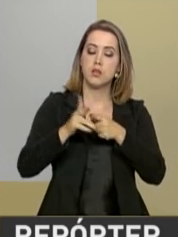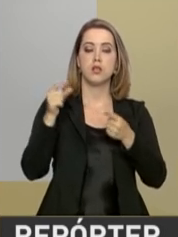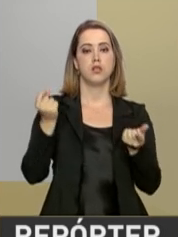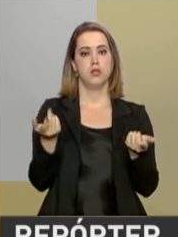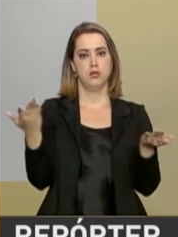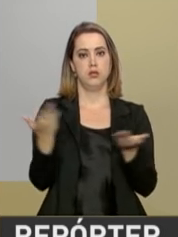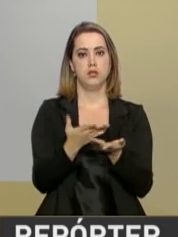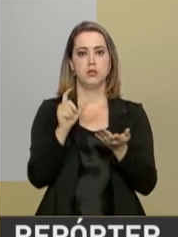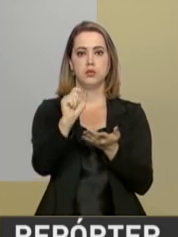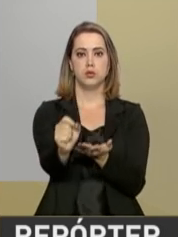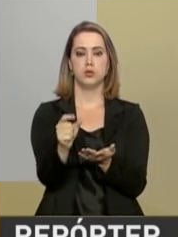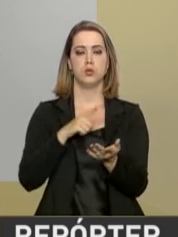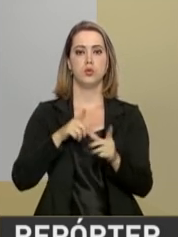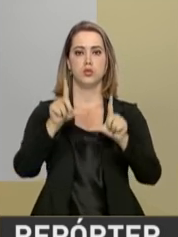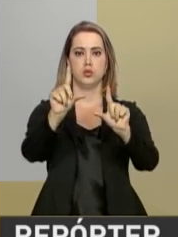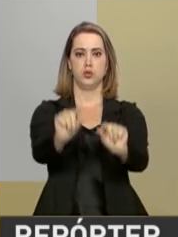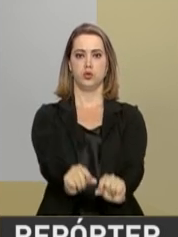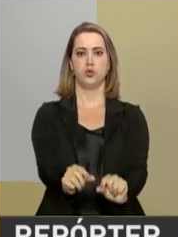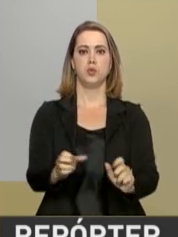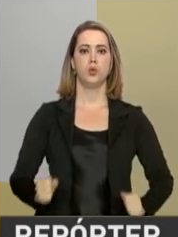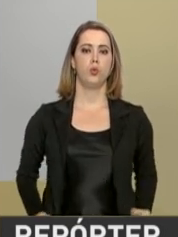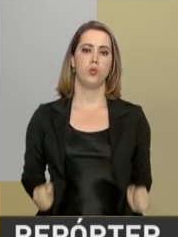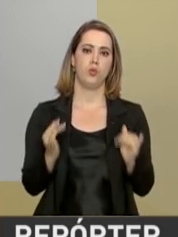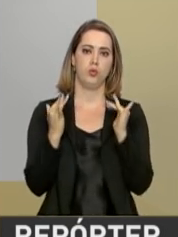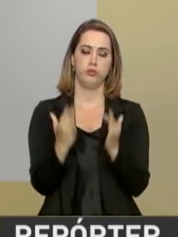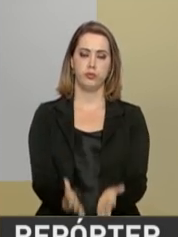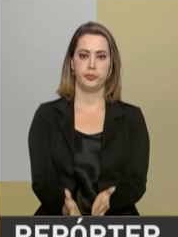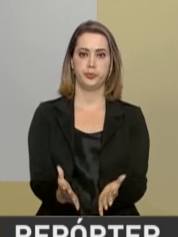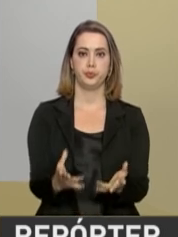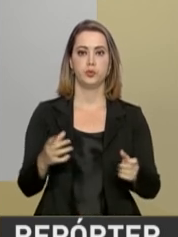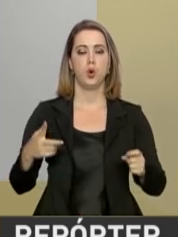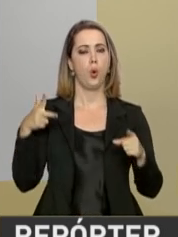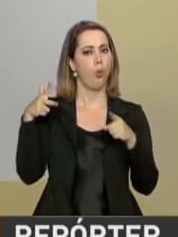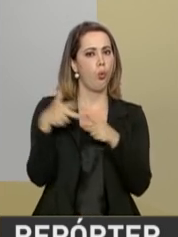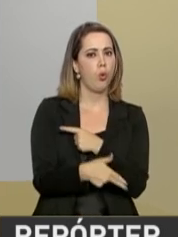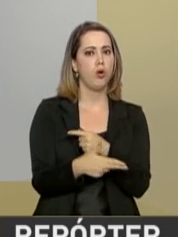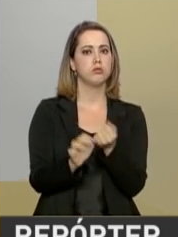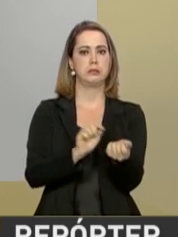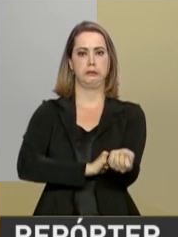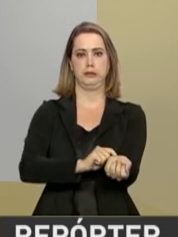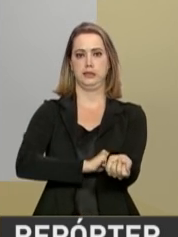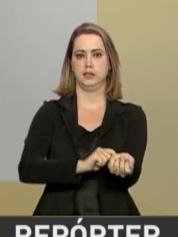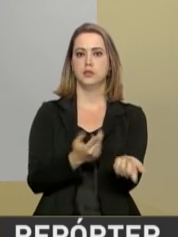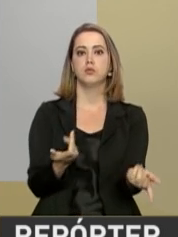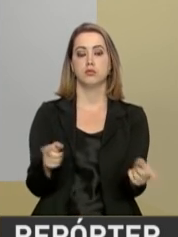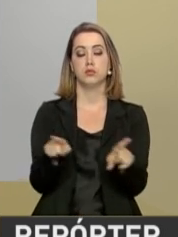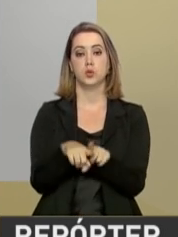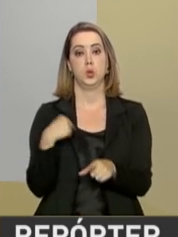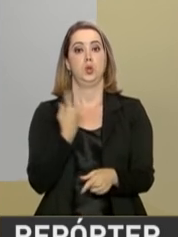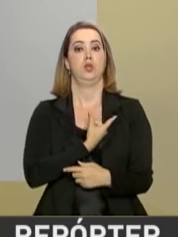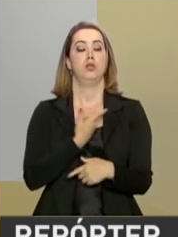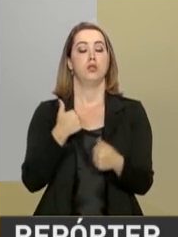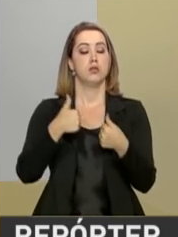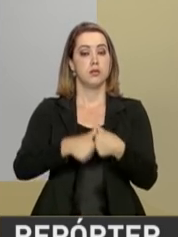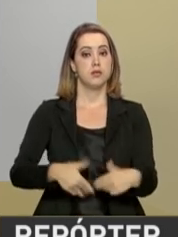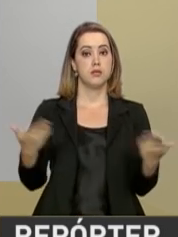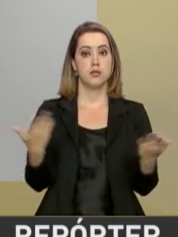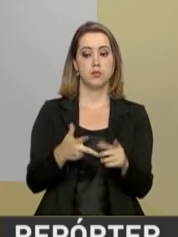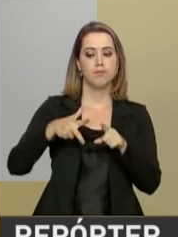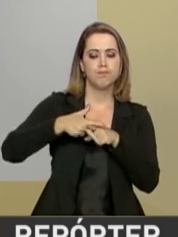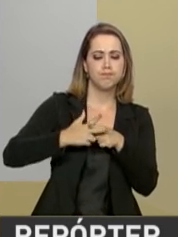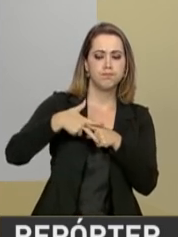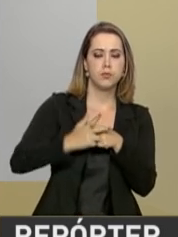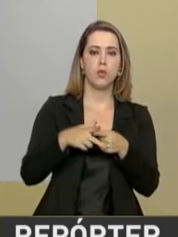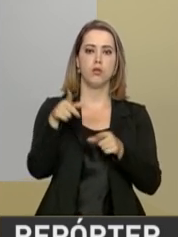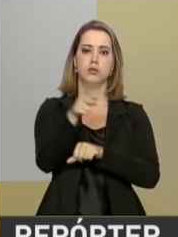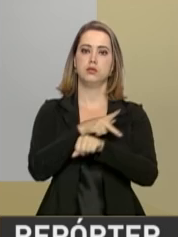Estado, poder público, diminua os seus gastos, ou seja, corte na própria carne, nós estamos reformando o